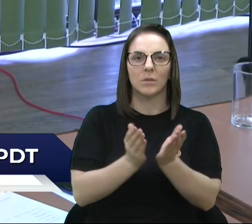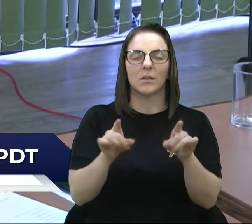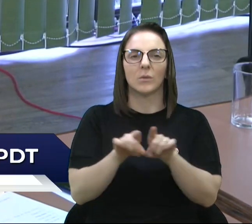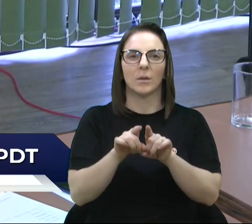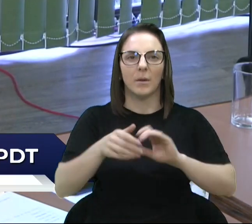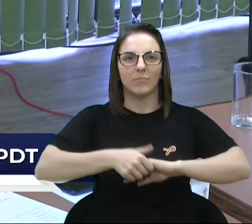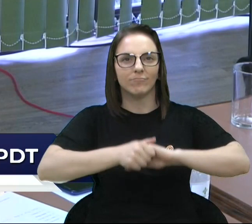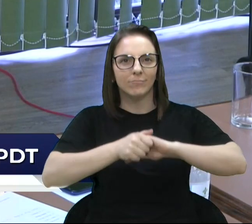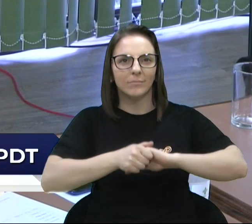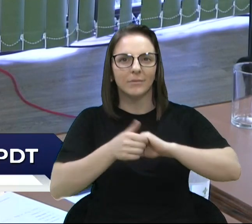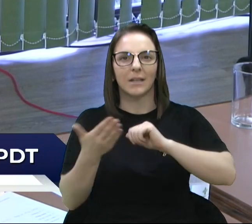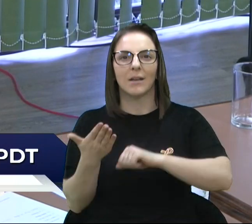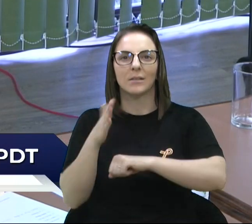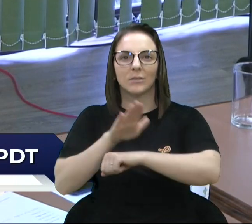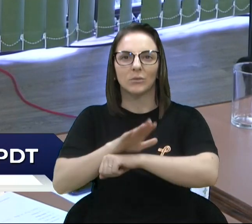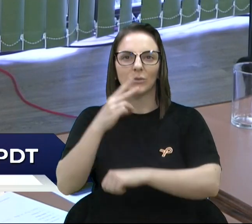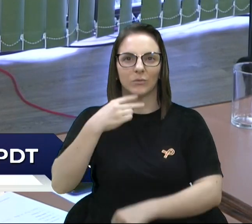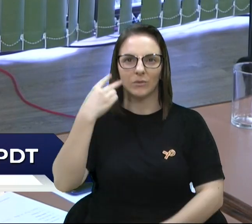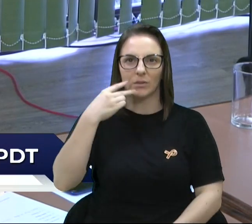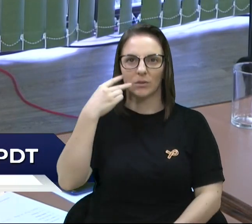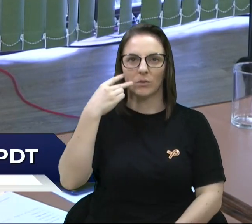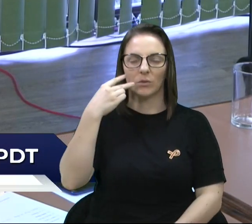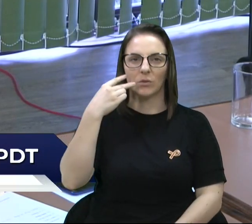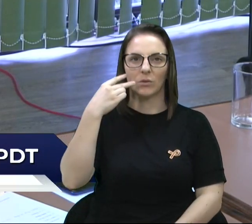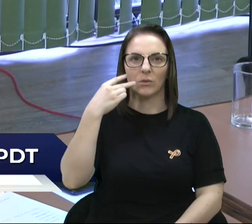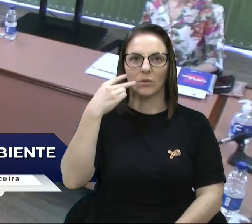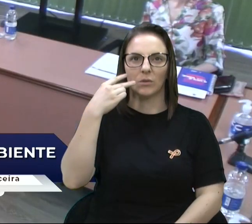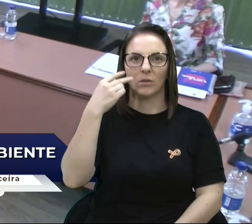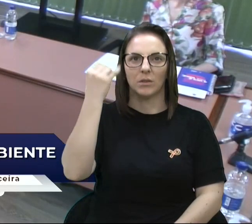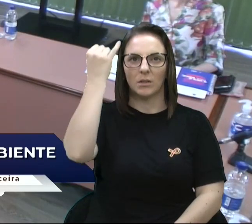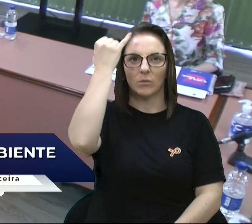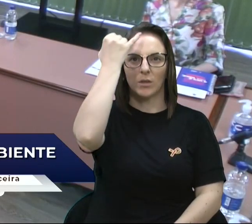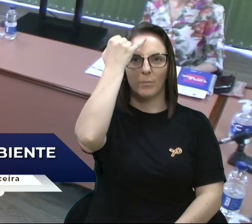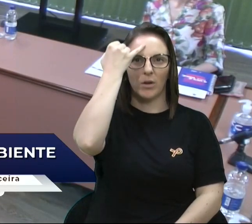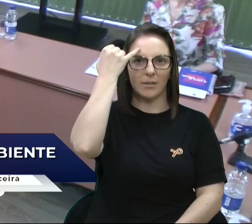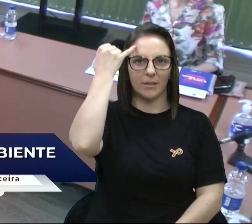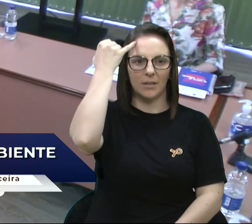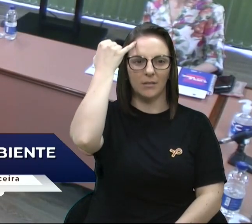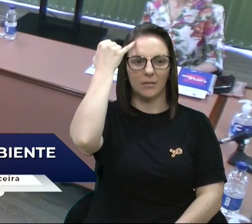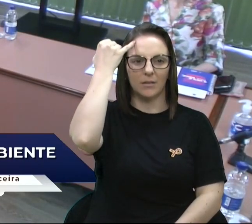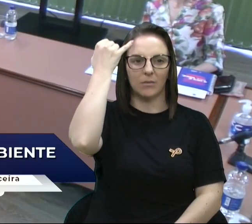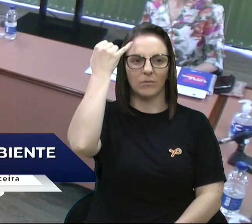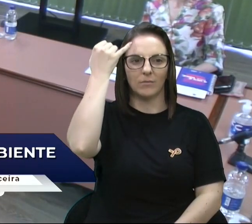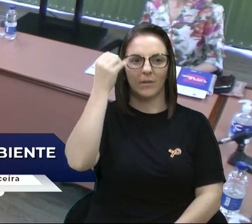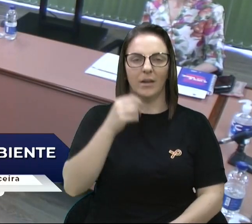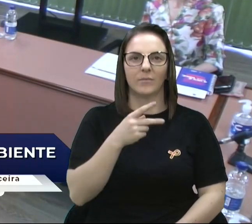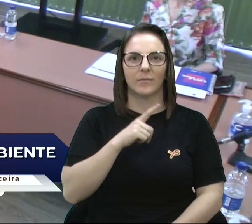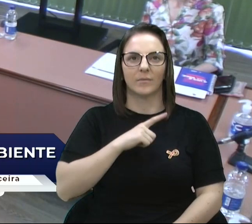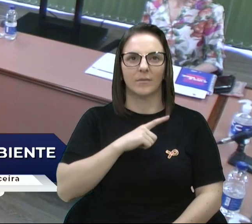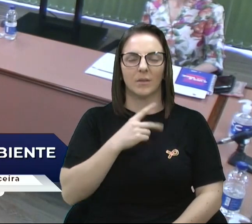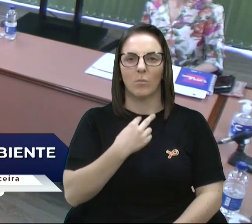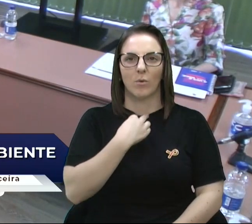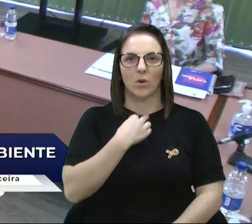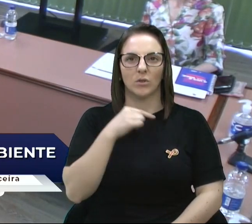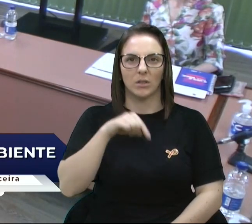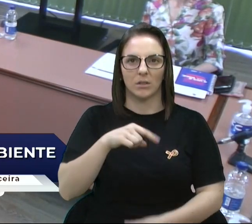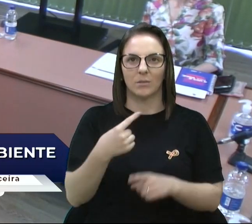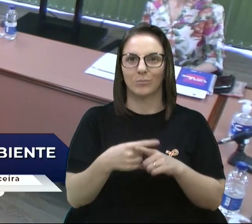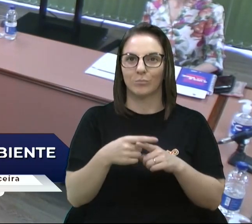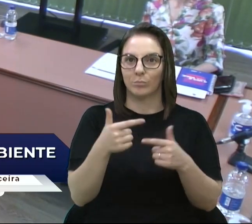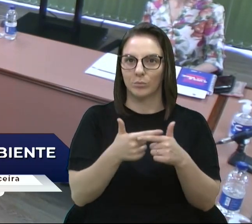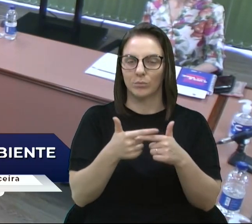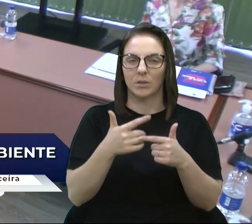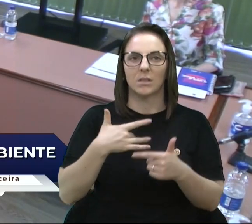assessor do vereador Dambroz, que está impossibilitado de estar aqui por questão de saúde. A nossa assessora da comissão de